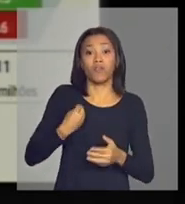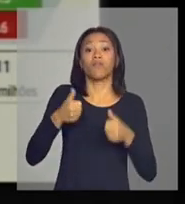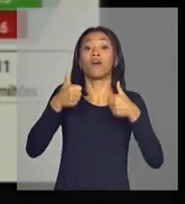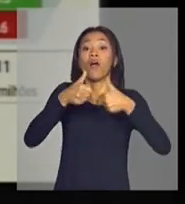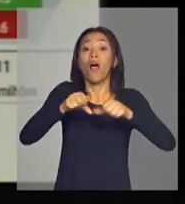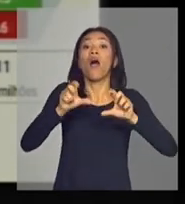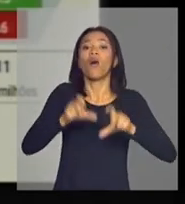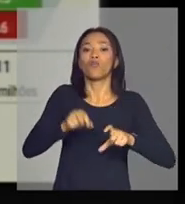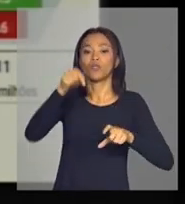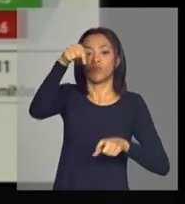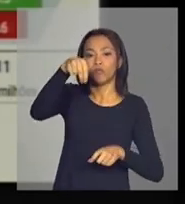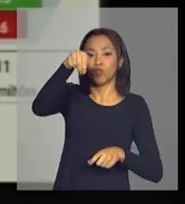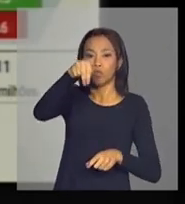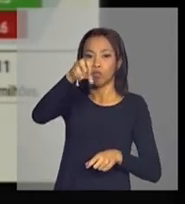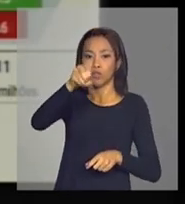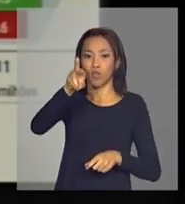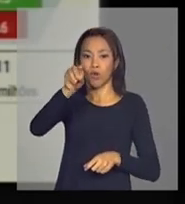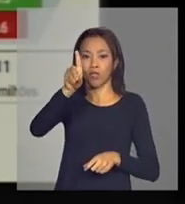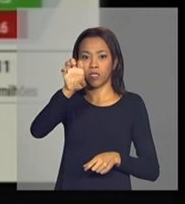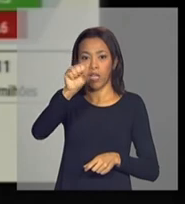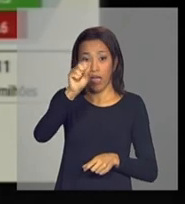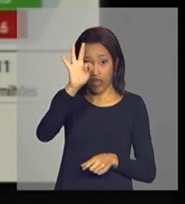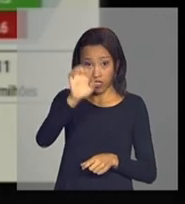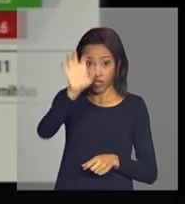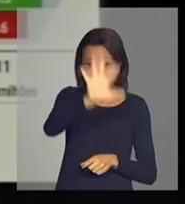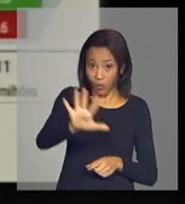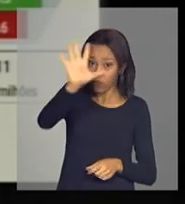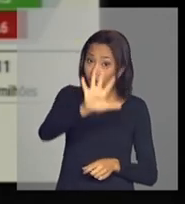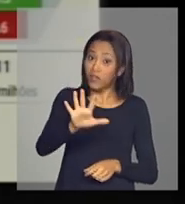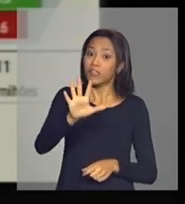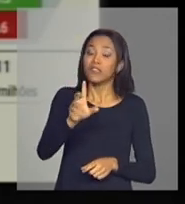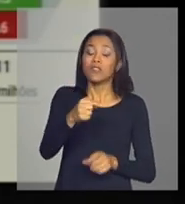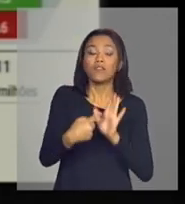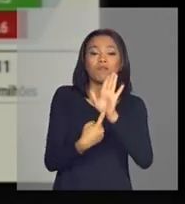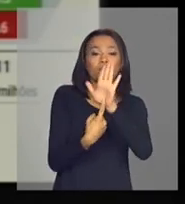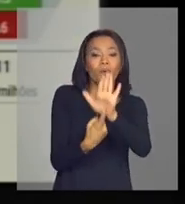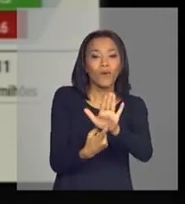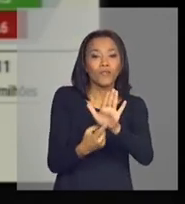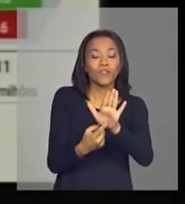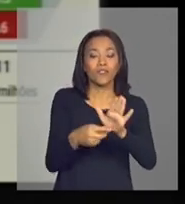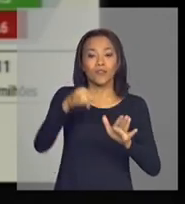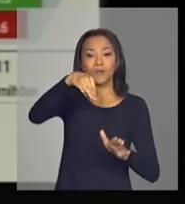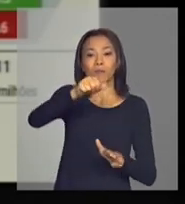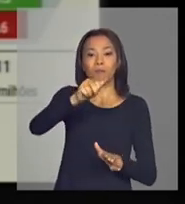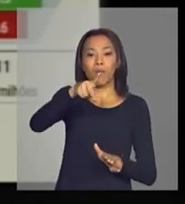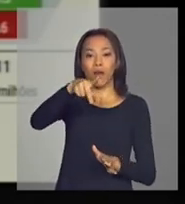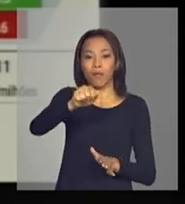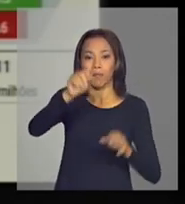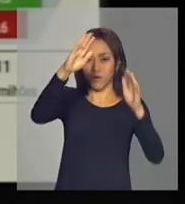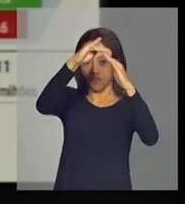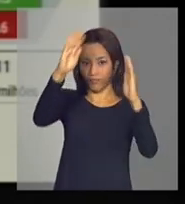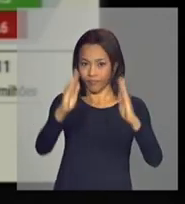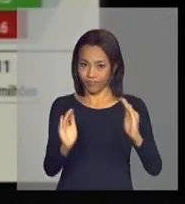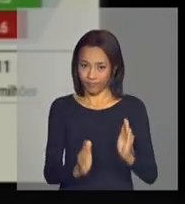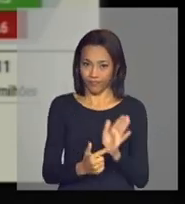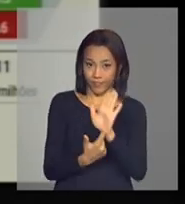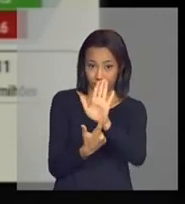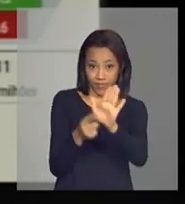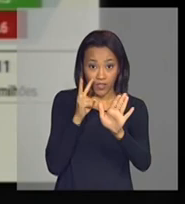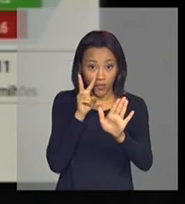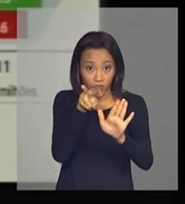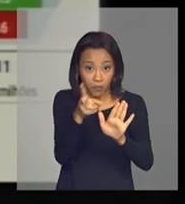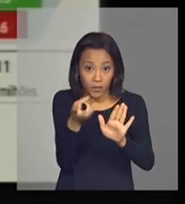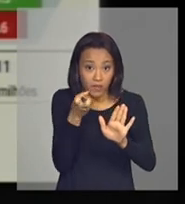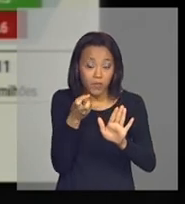Nordeste e na região Norte que apareciam ali nos mapas do Sérgio. seja, não é